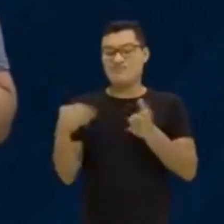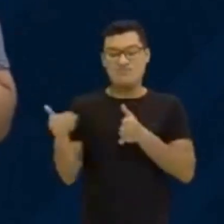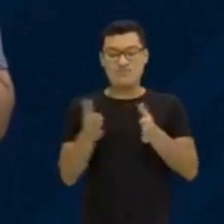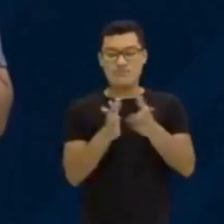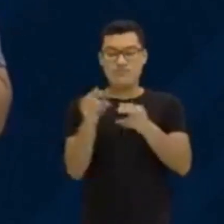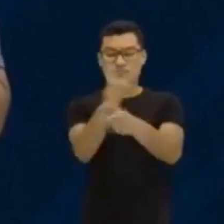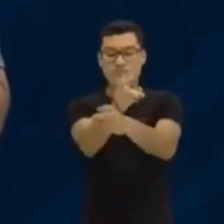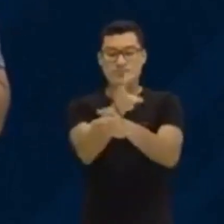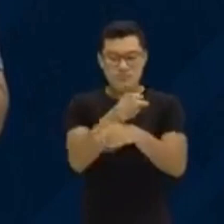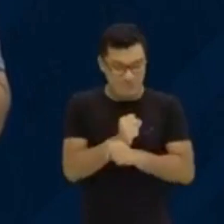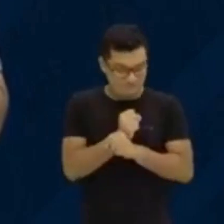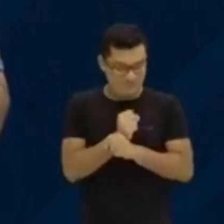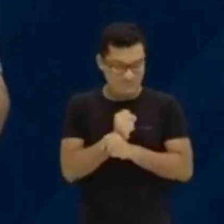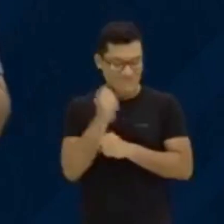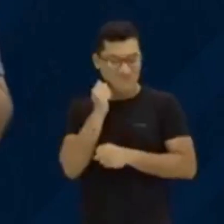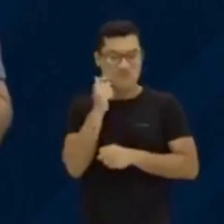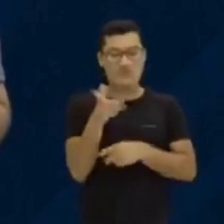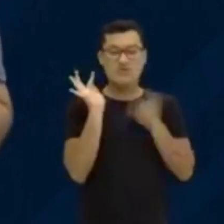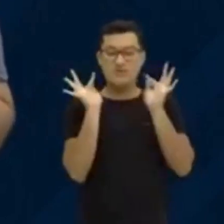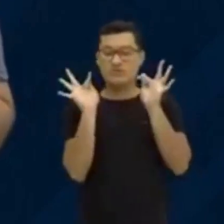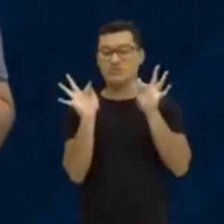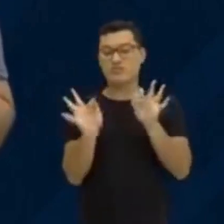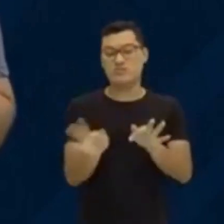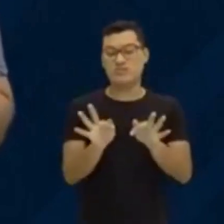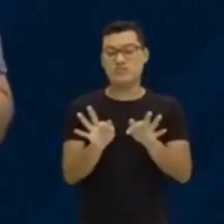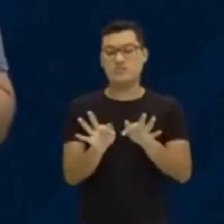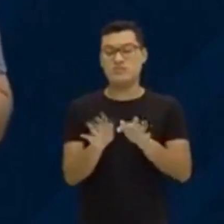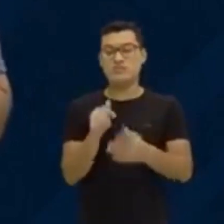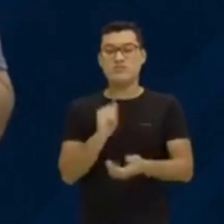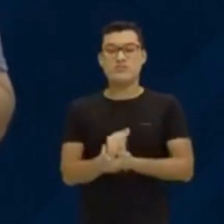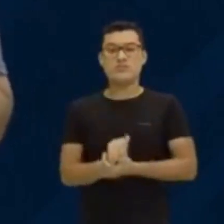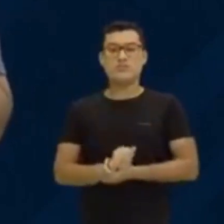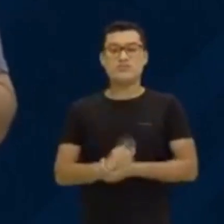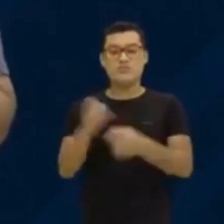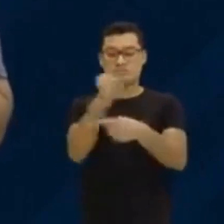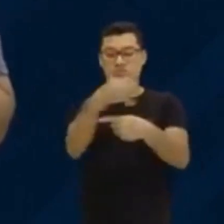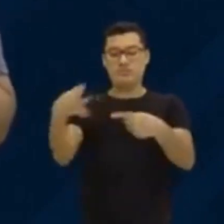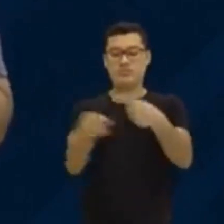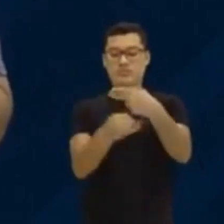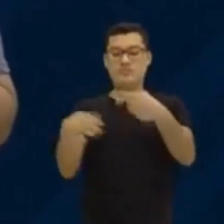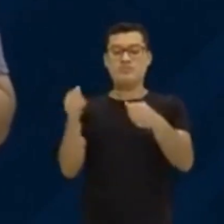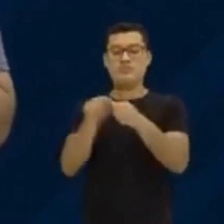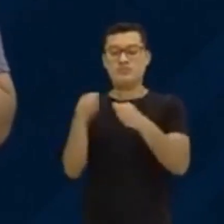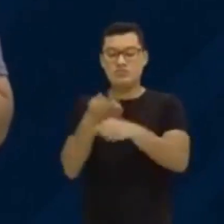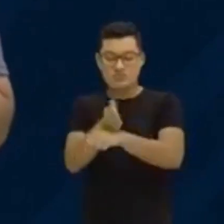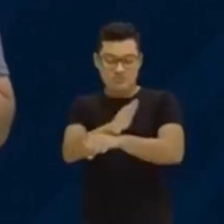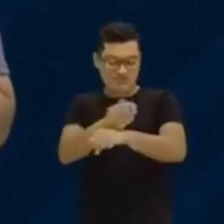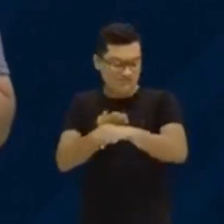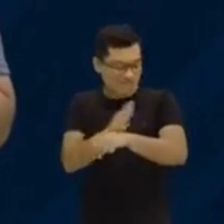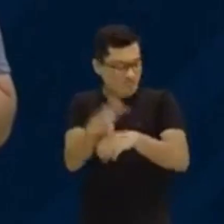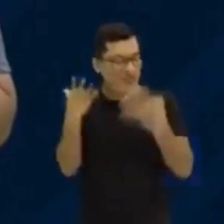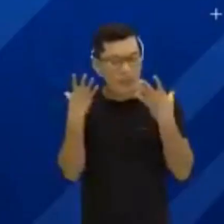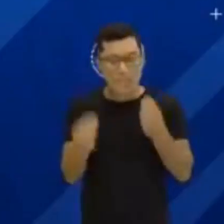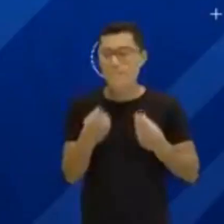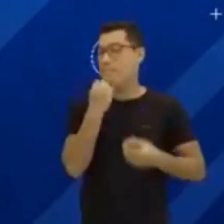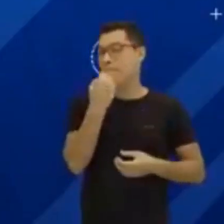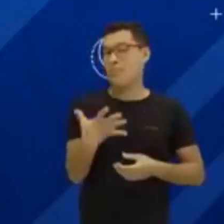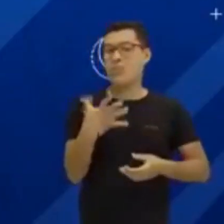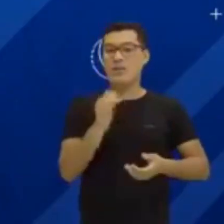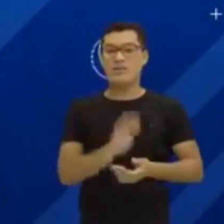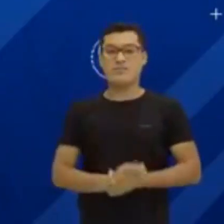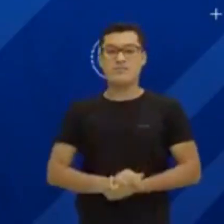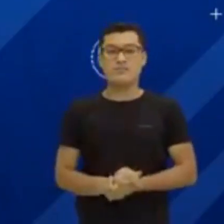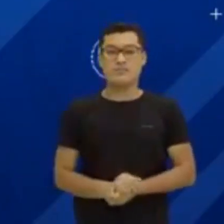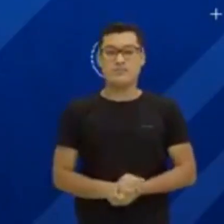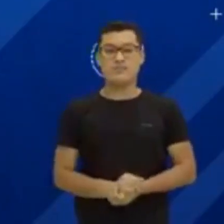conta que não te permitiu chegar na fração geratriz correta. Mas é interessante treinar isso aí, treinar bastante. Tudo bem? E aí, pessoal,